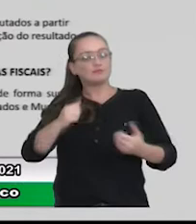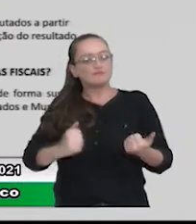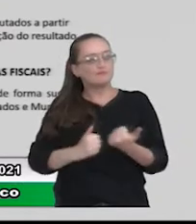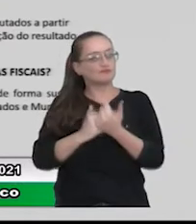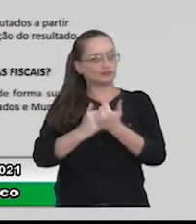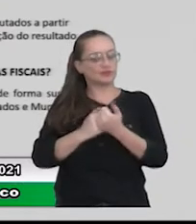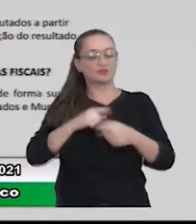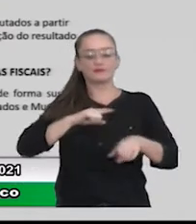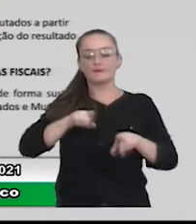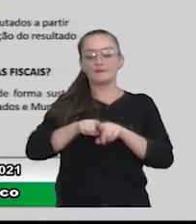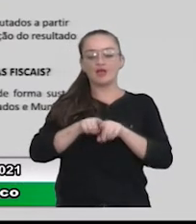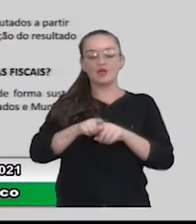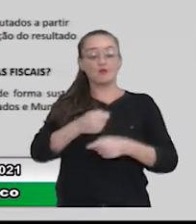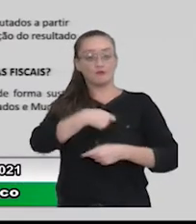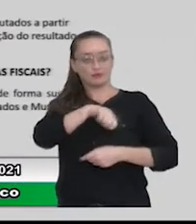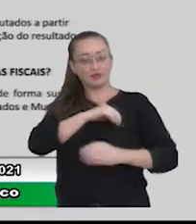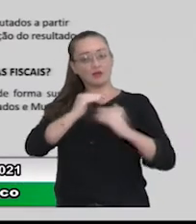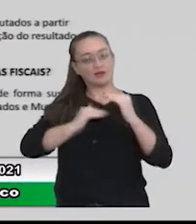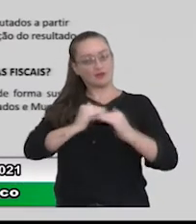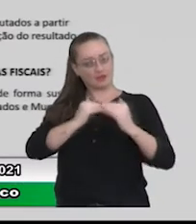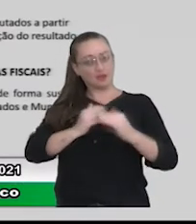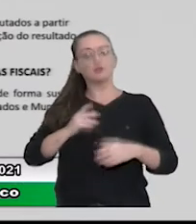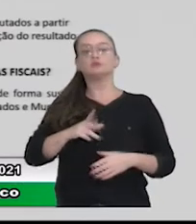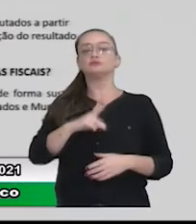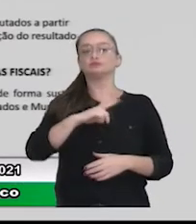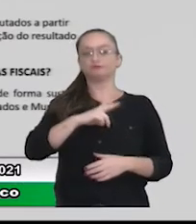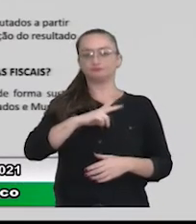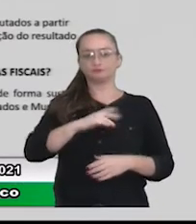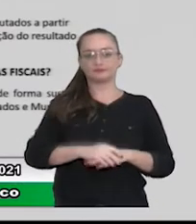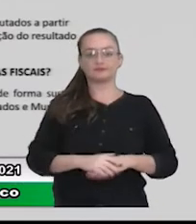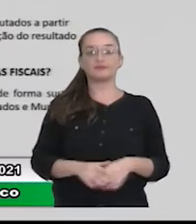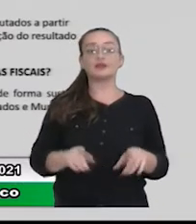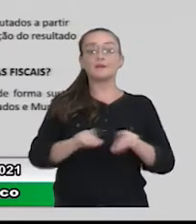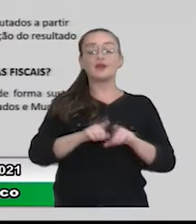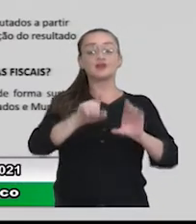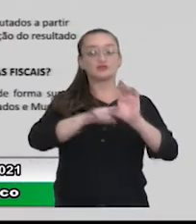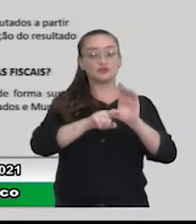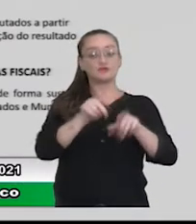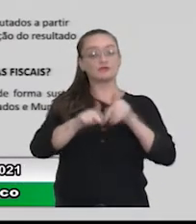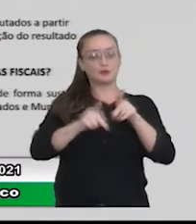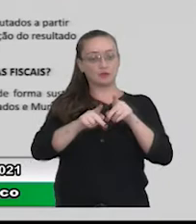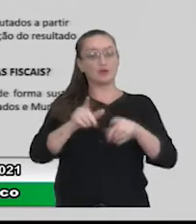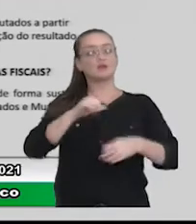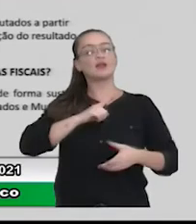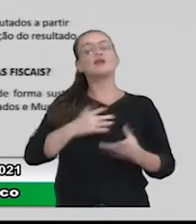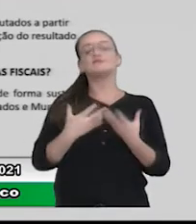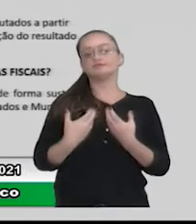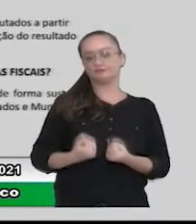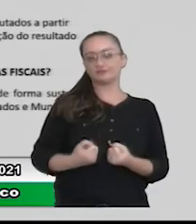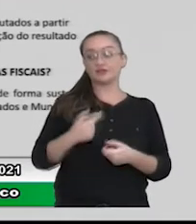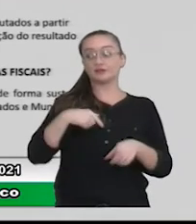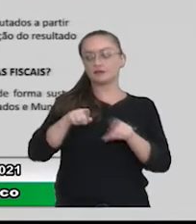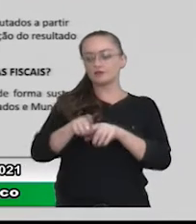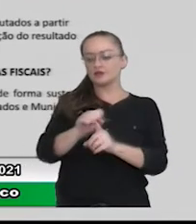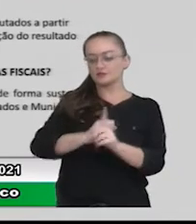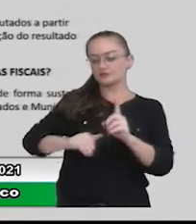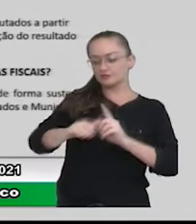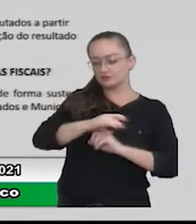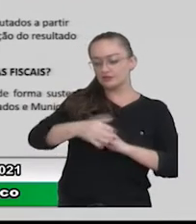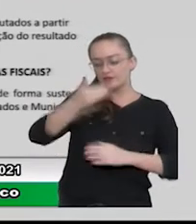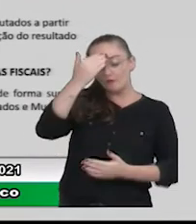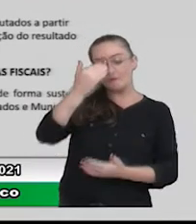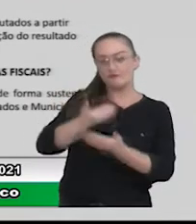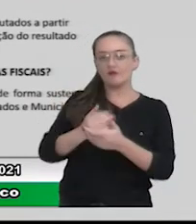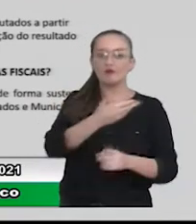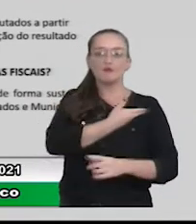fiscal dos municípios, manter a dívida pública em níveis aceitáveis e dar confiança à sociedade que o governo garantirá as condições necessárias